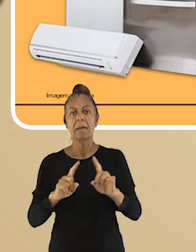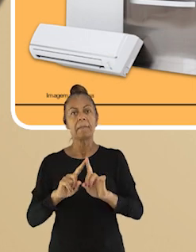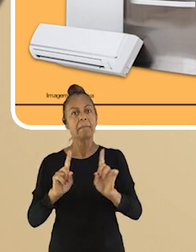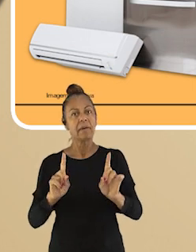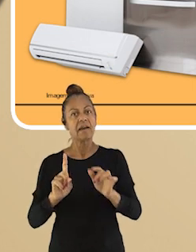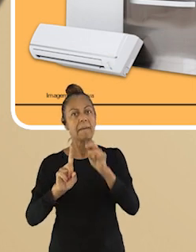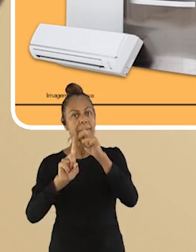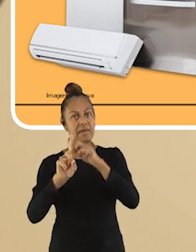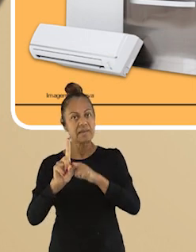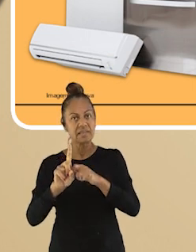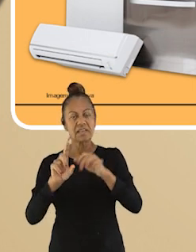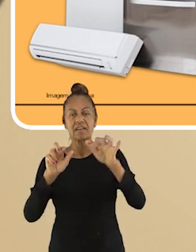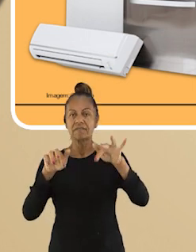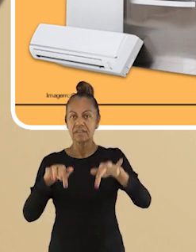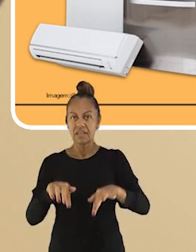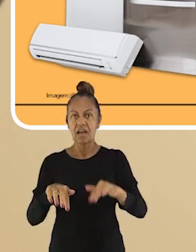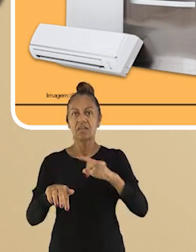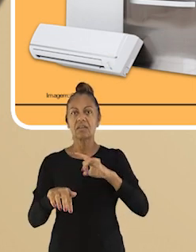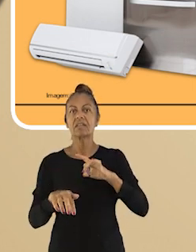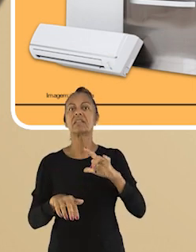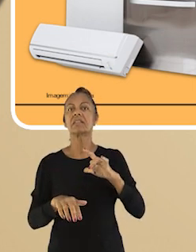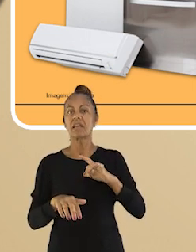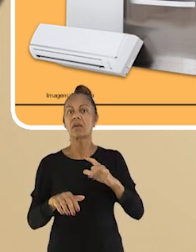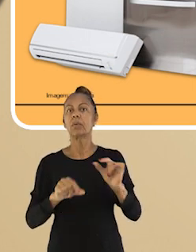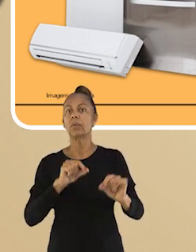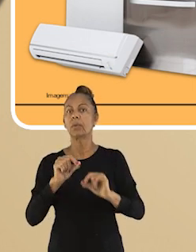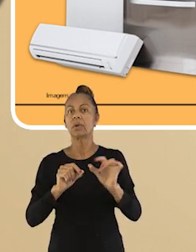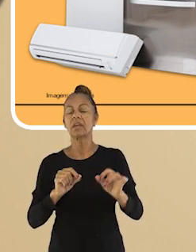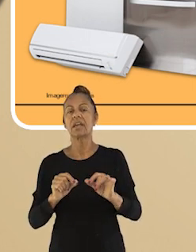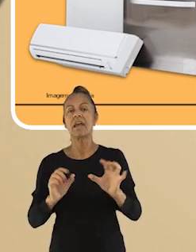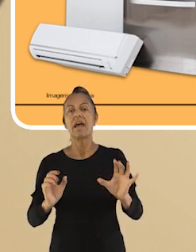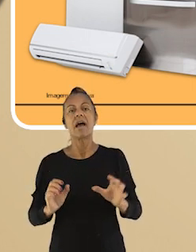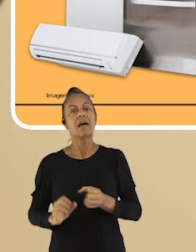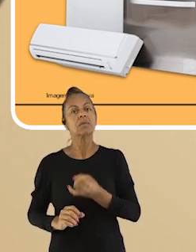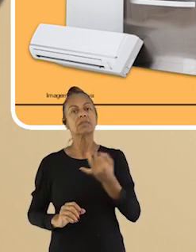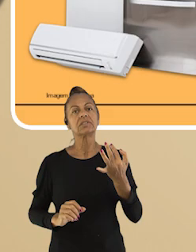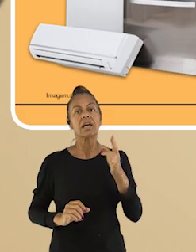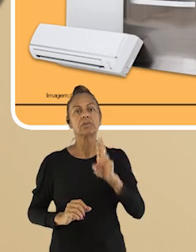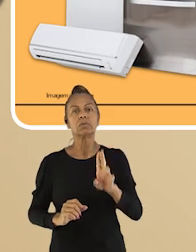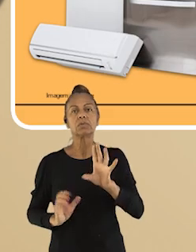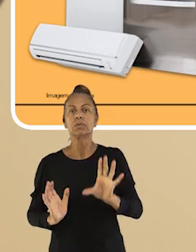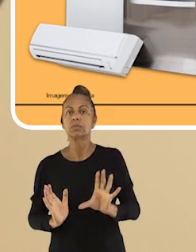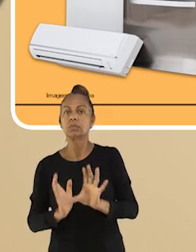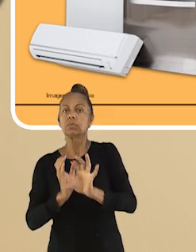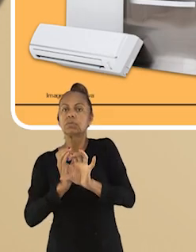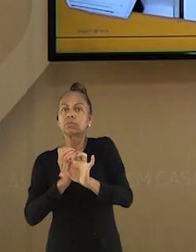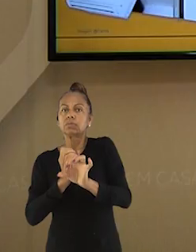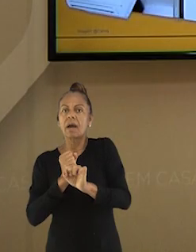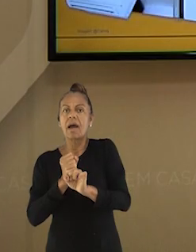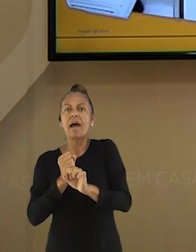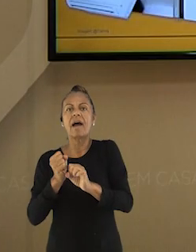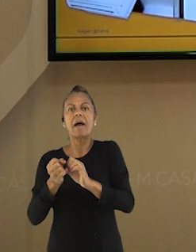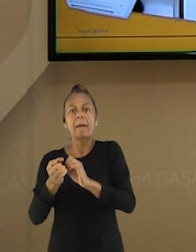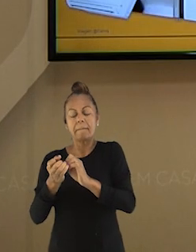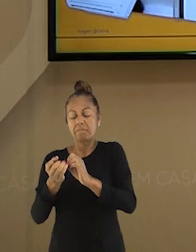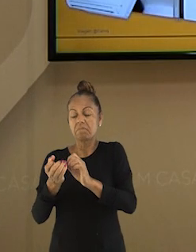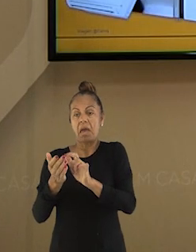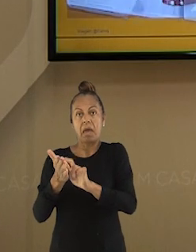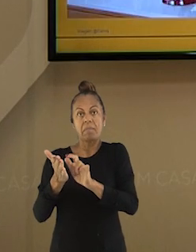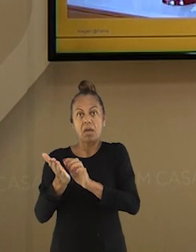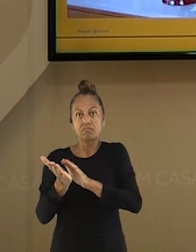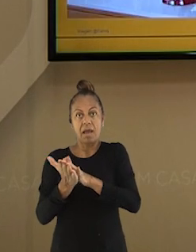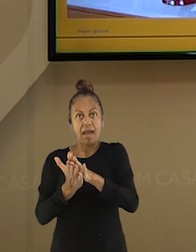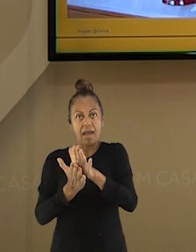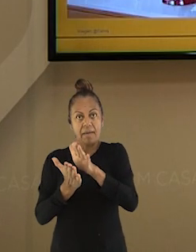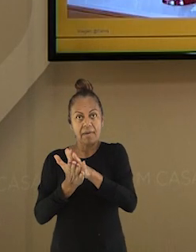menos. Mas no final do mês, temos os resultados descritos na conta de energia. O mais legal